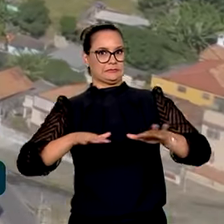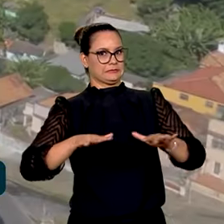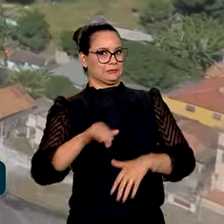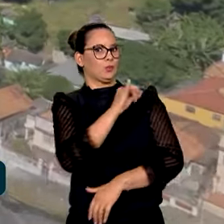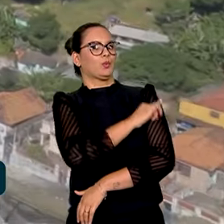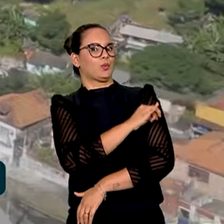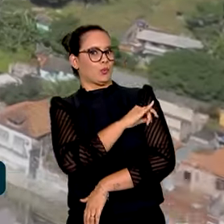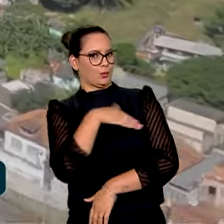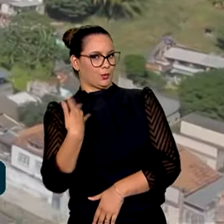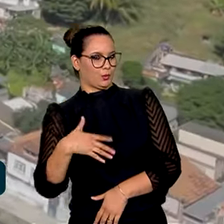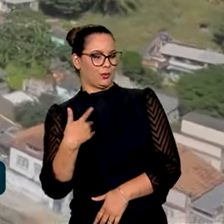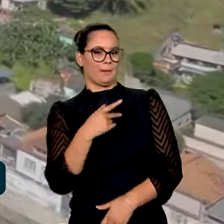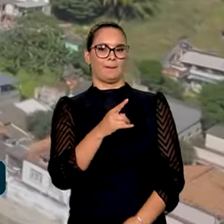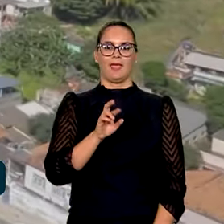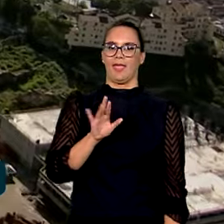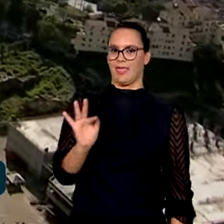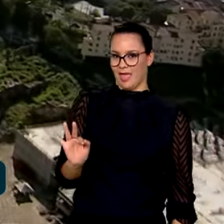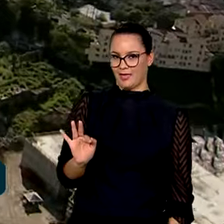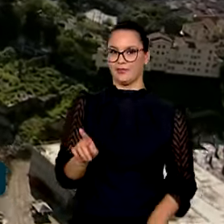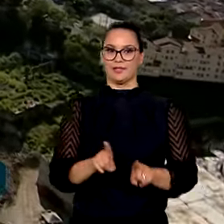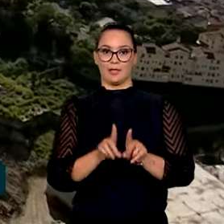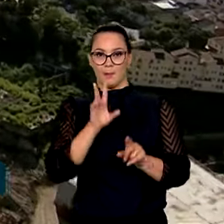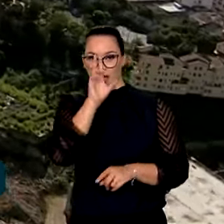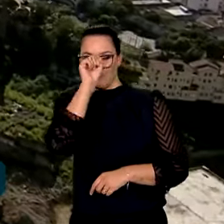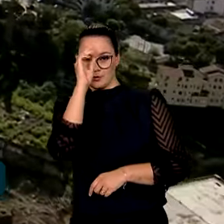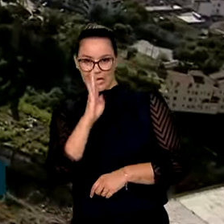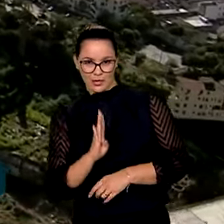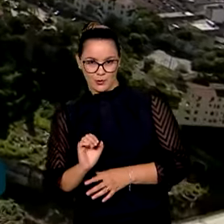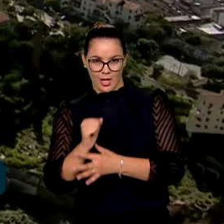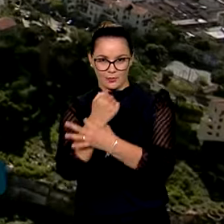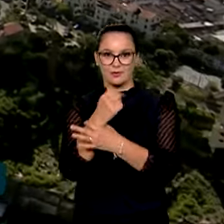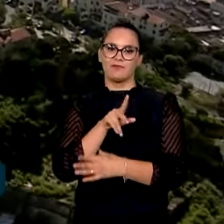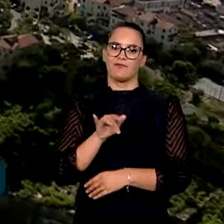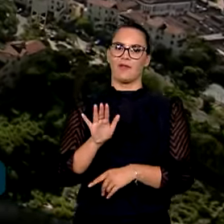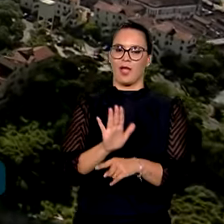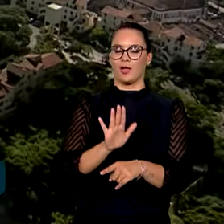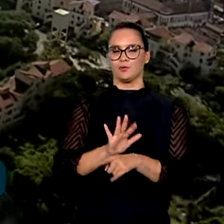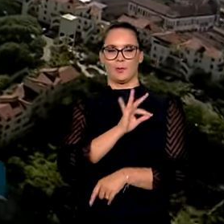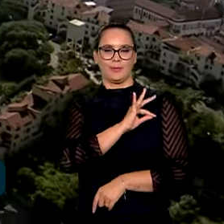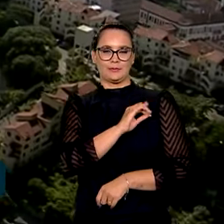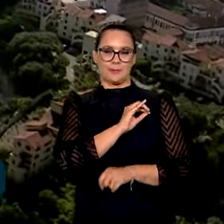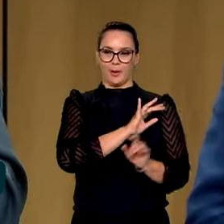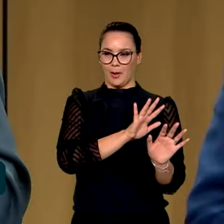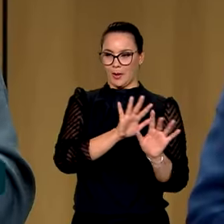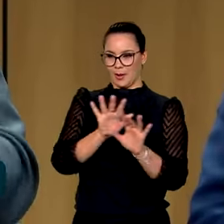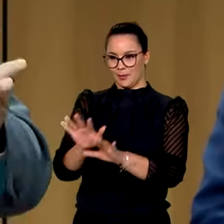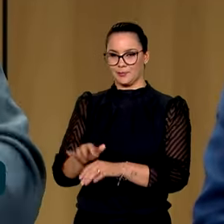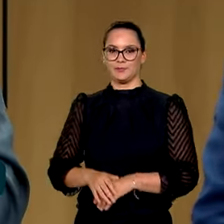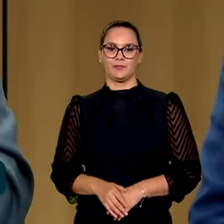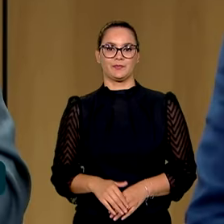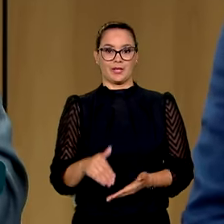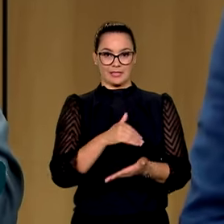cidade. Polícia Rodoviária Federal e Força Nacional de Segurança vão ajudar no policiamento ostensivo. O